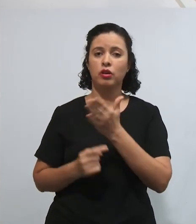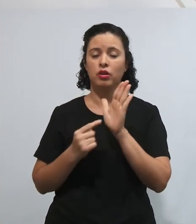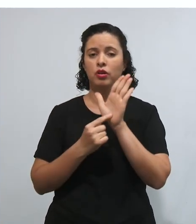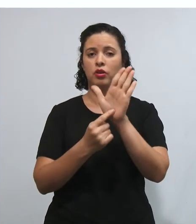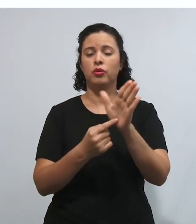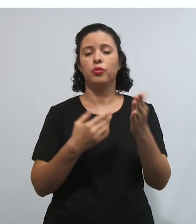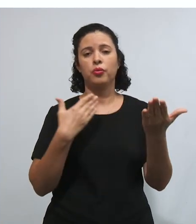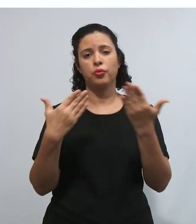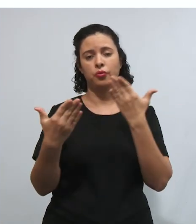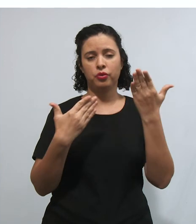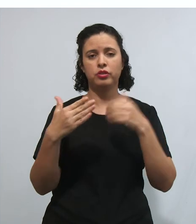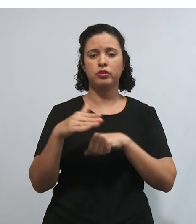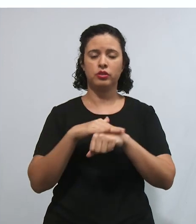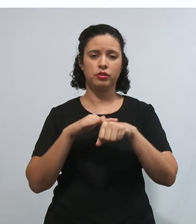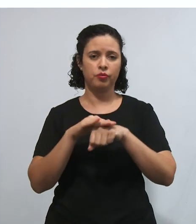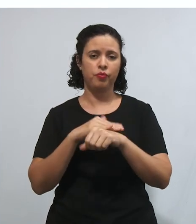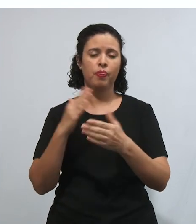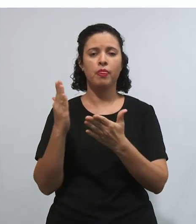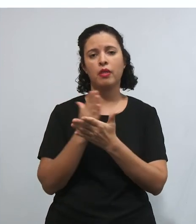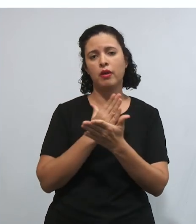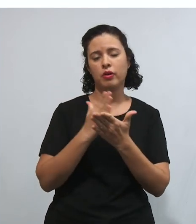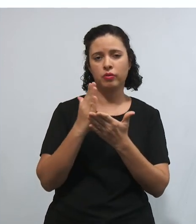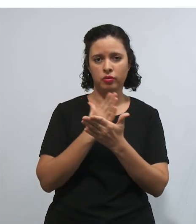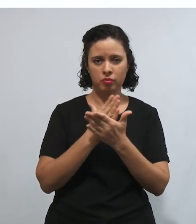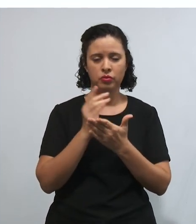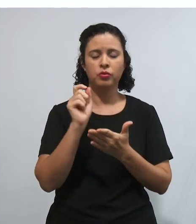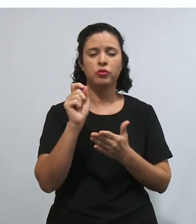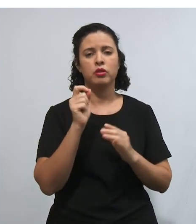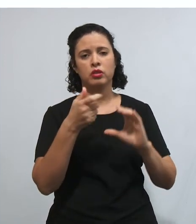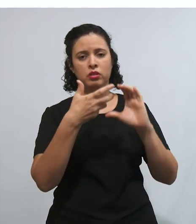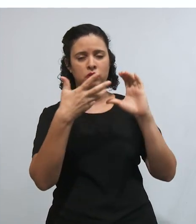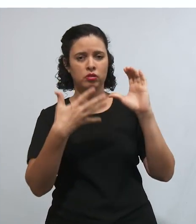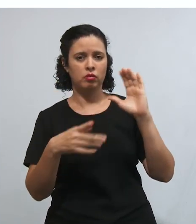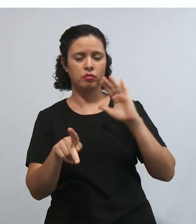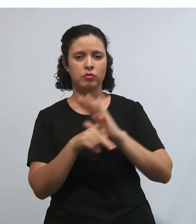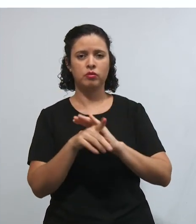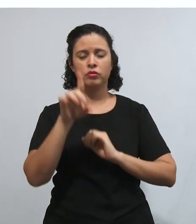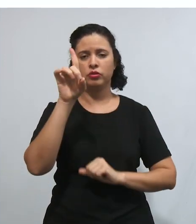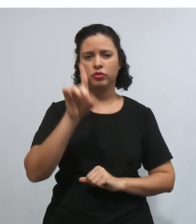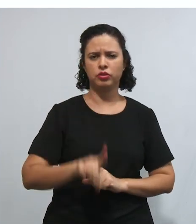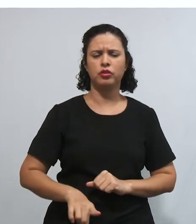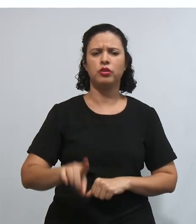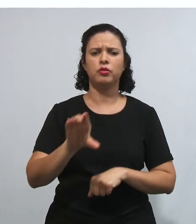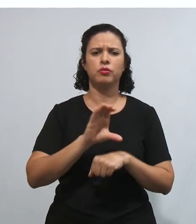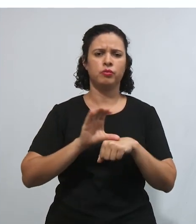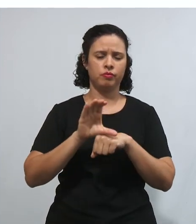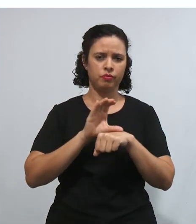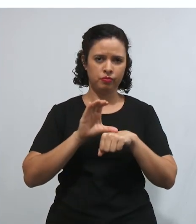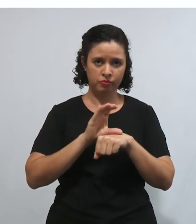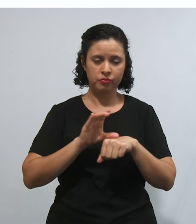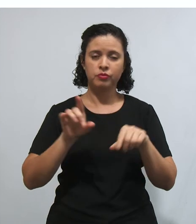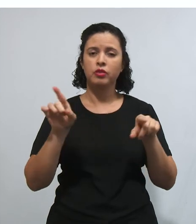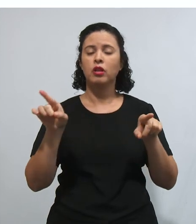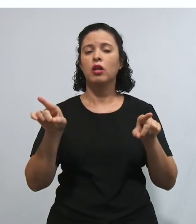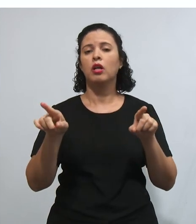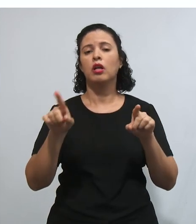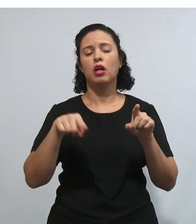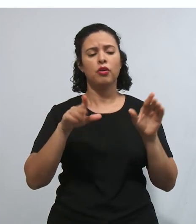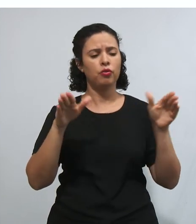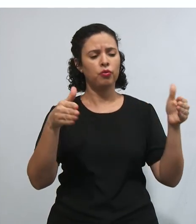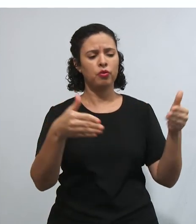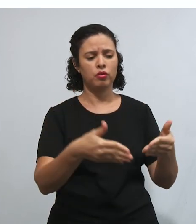conversar sobre algumas características do direito constitucional, especificamente sobre os direitos